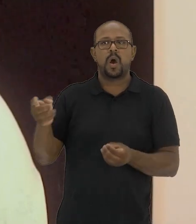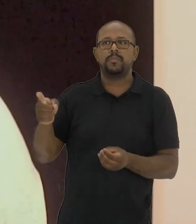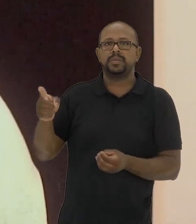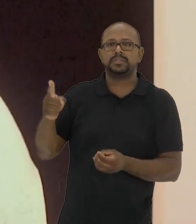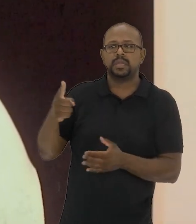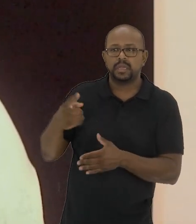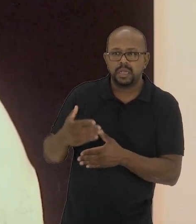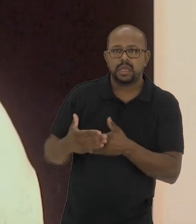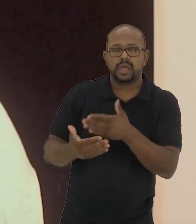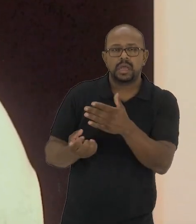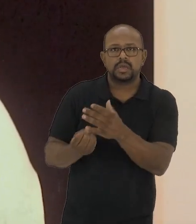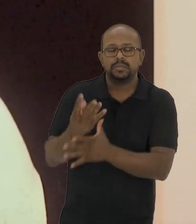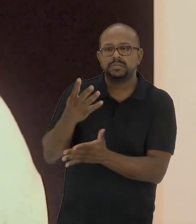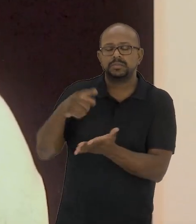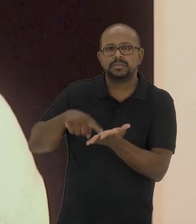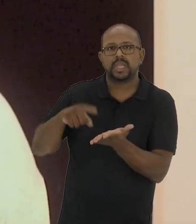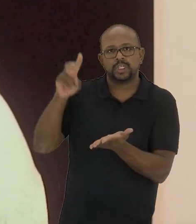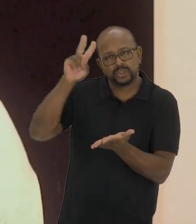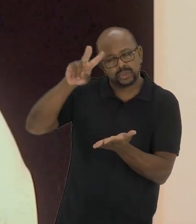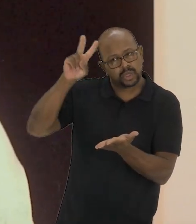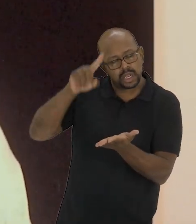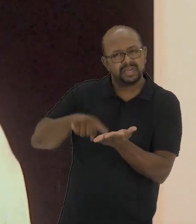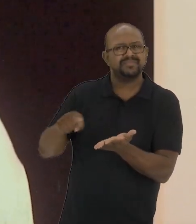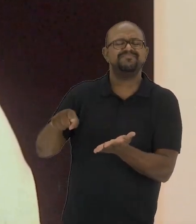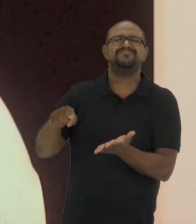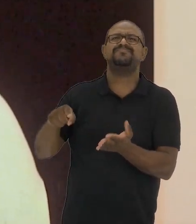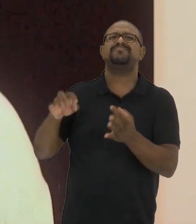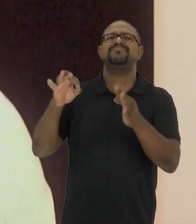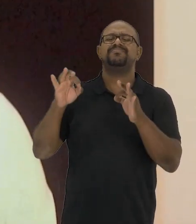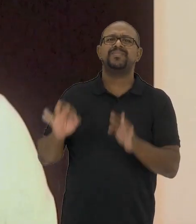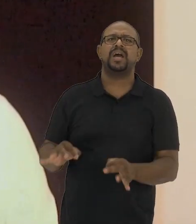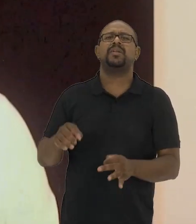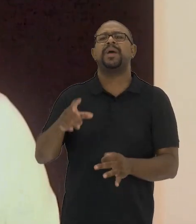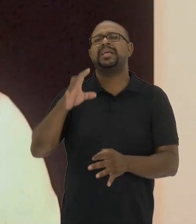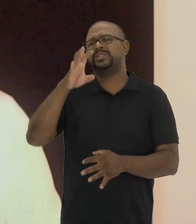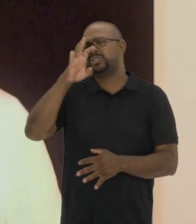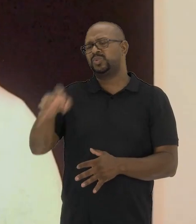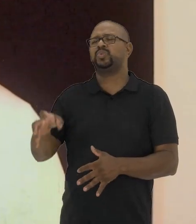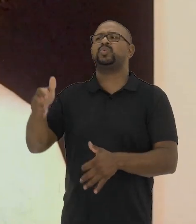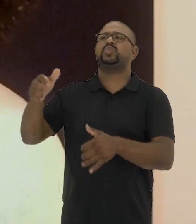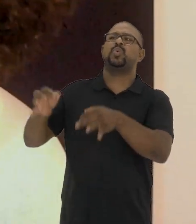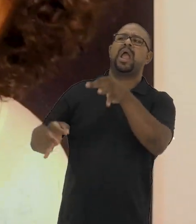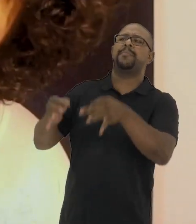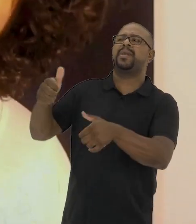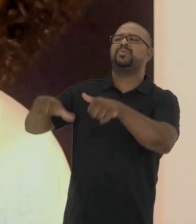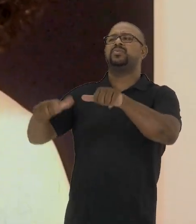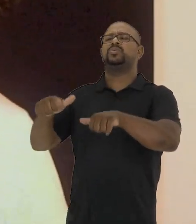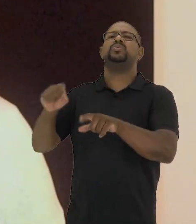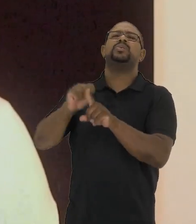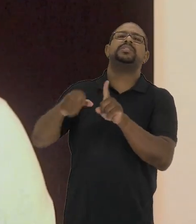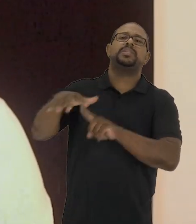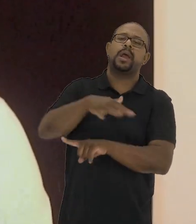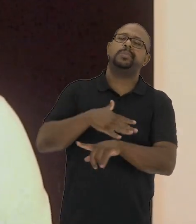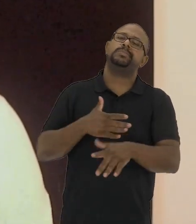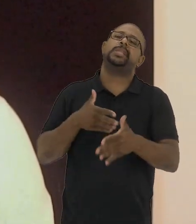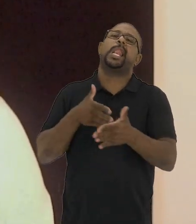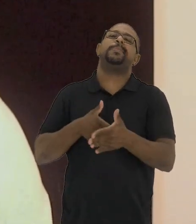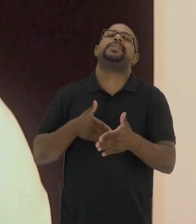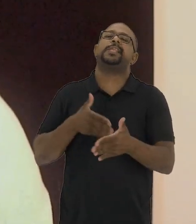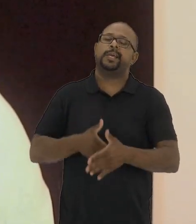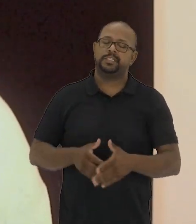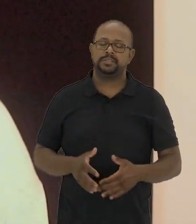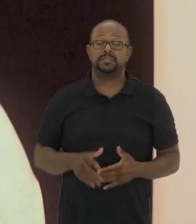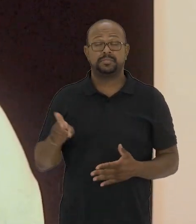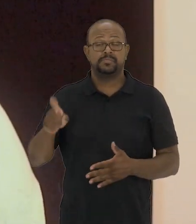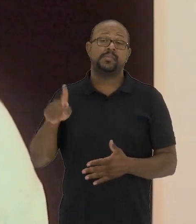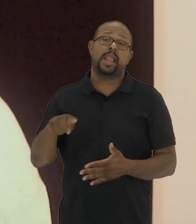construção em performance da deficiência é totalmente sabotada por um julgamento social, muitas